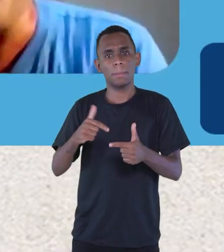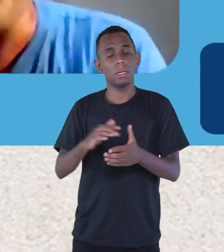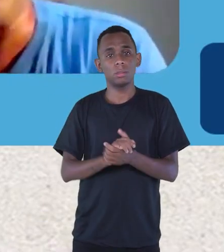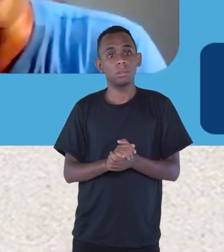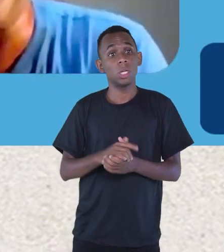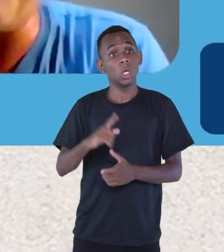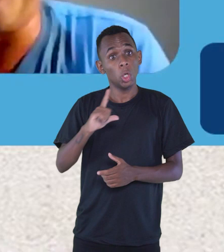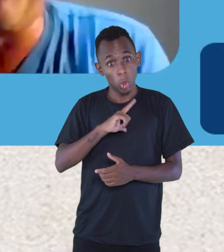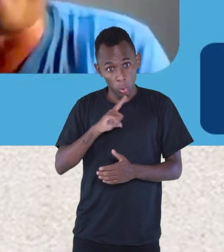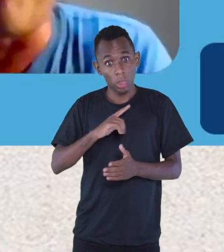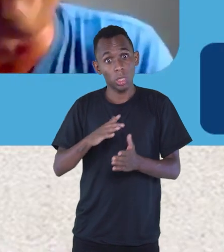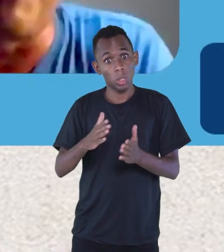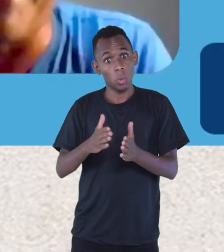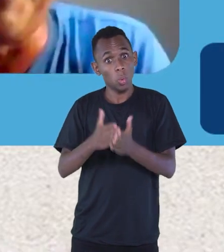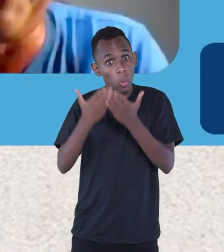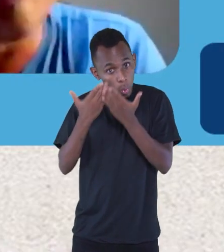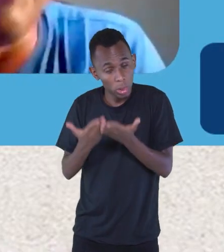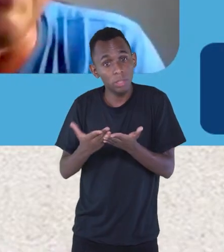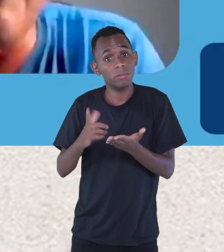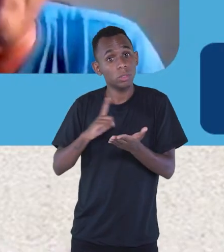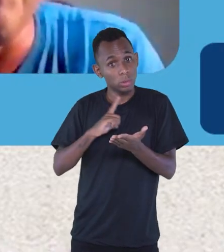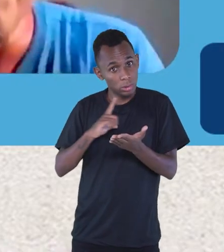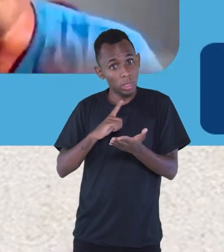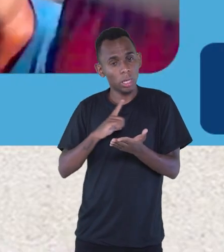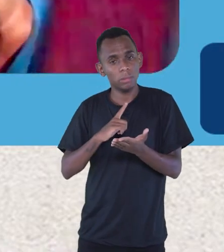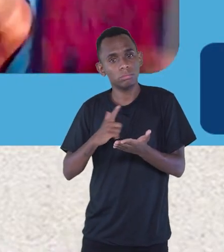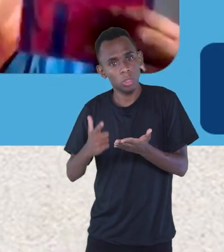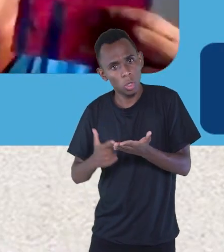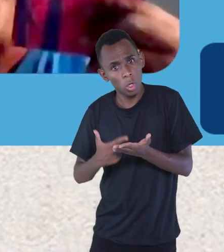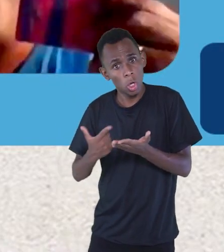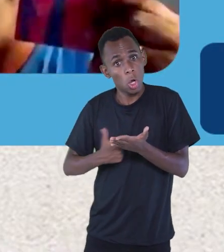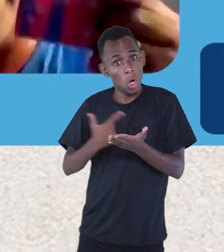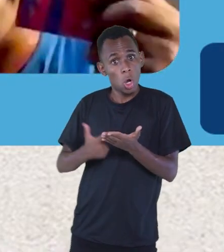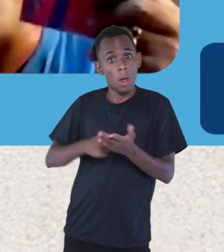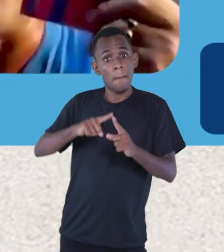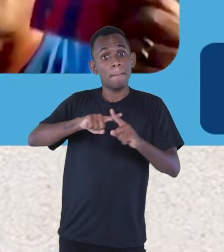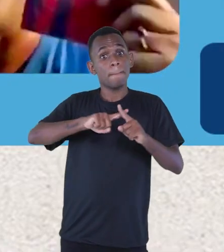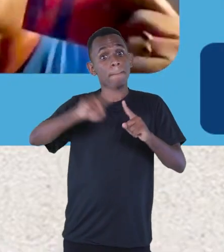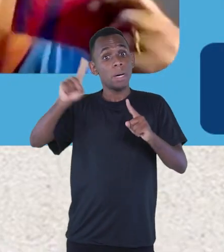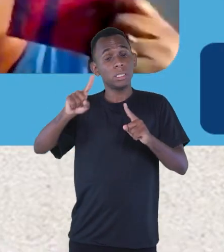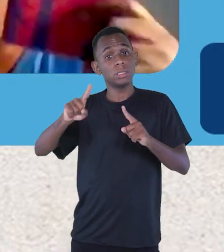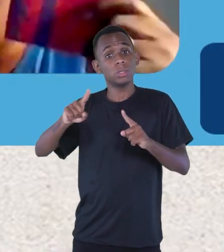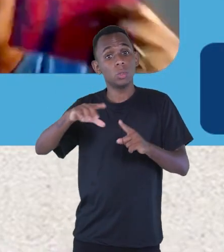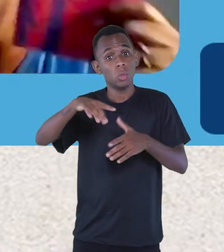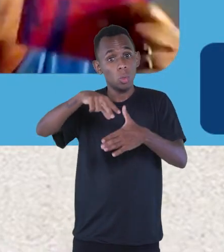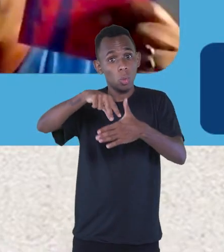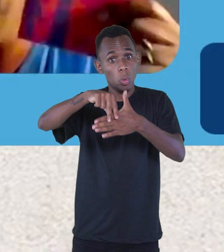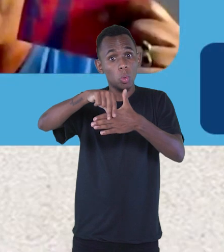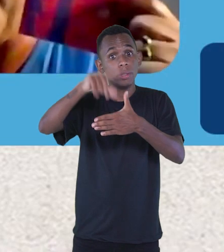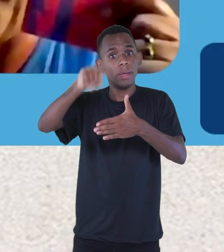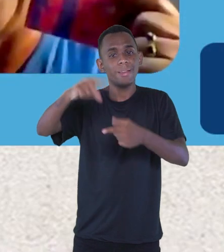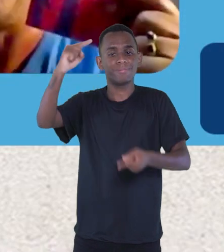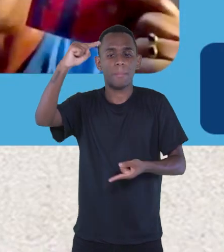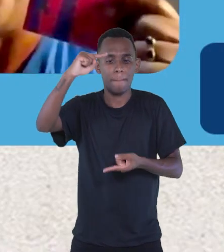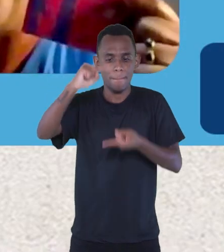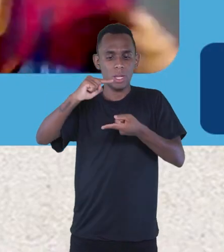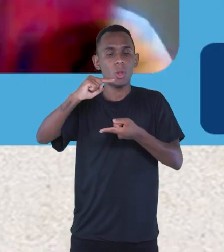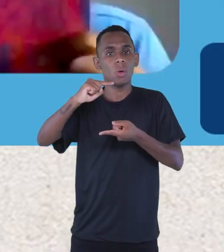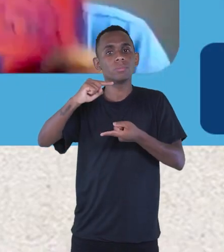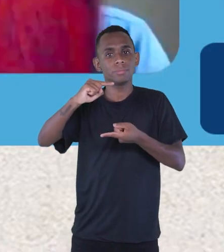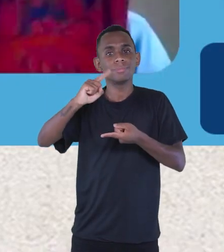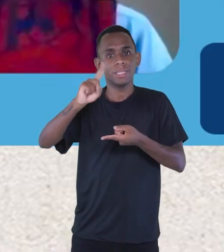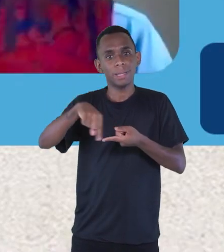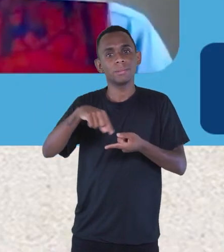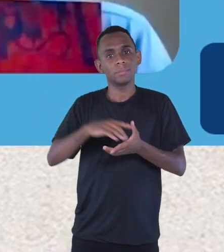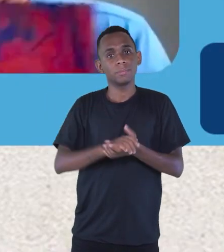eu tenho livros, que é igual ao Albebaran, que é um livro, mas o cordel, ele é em formato de livreto, porque ele é um livro